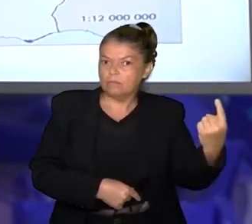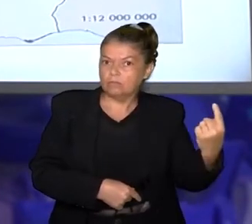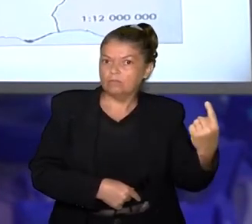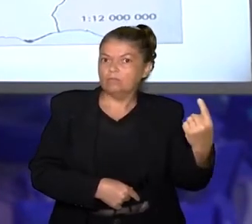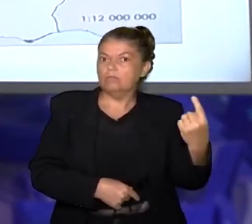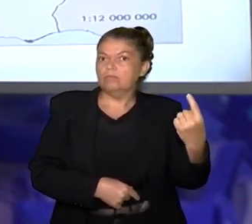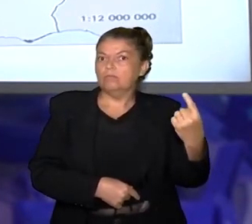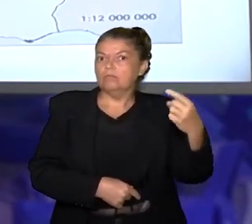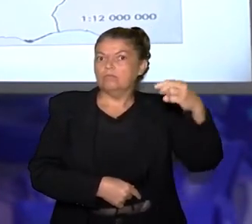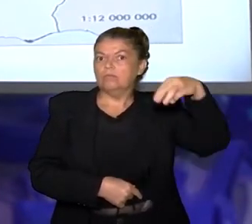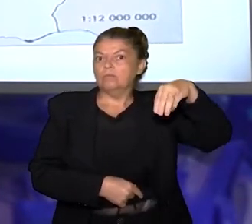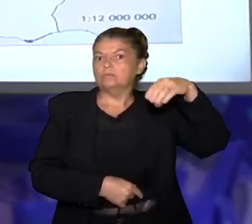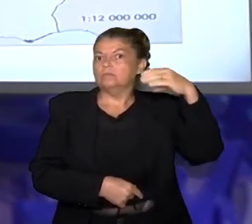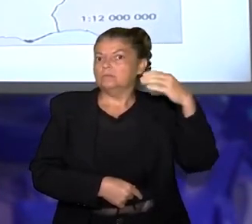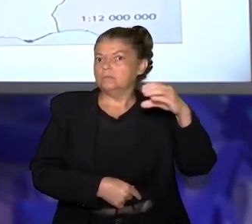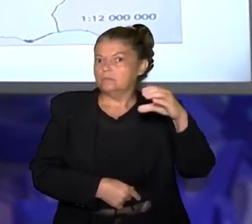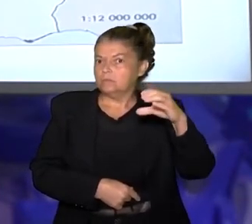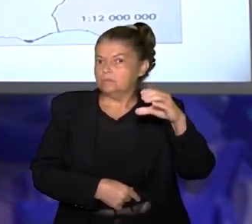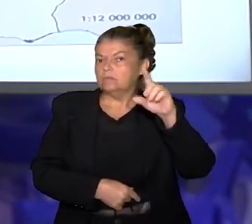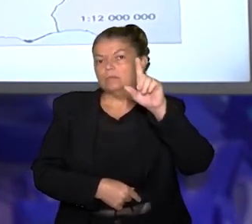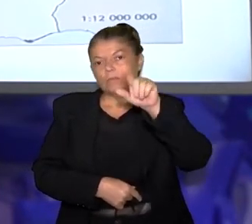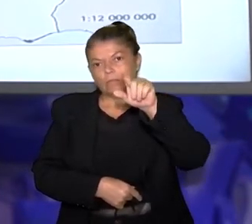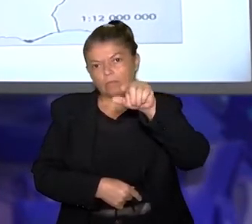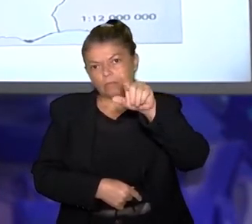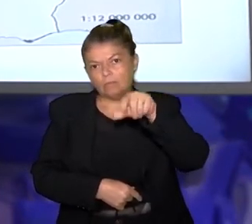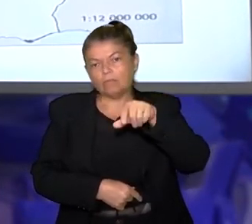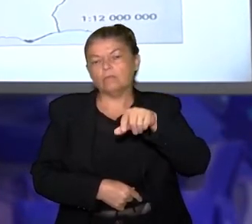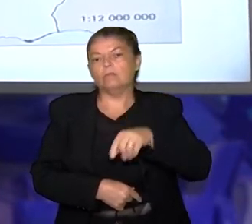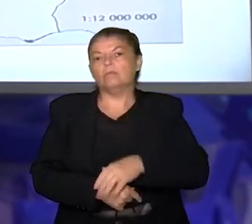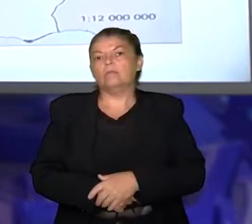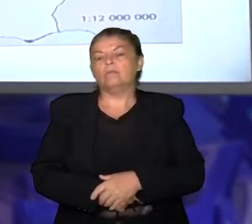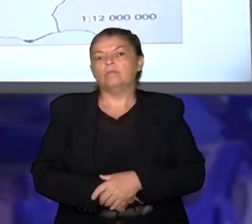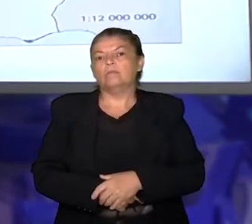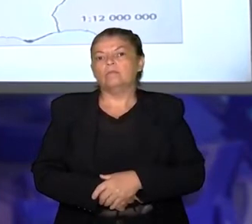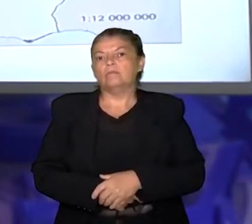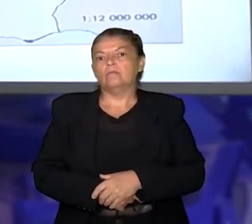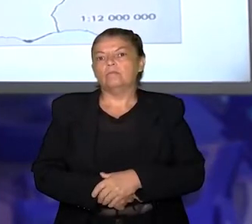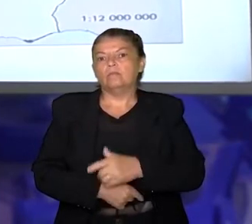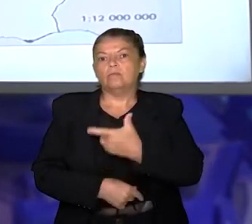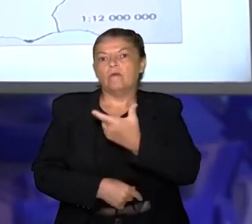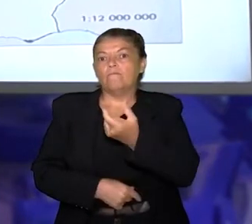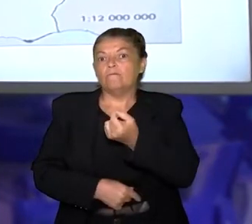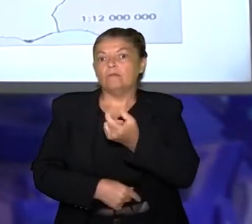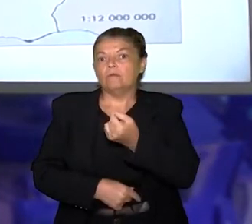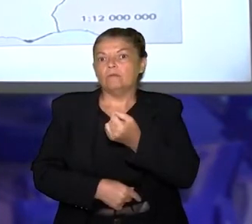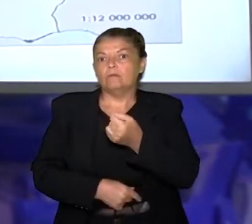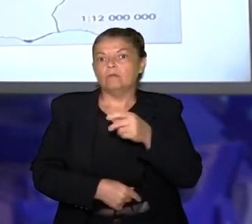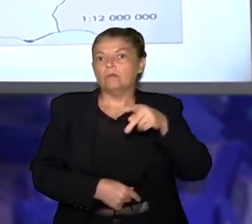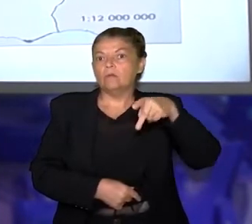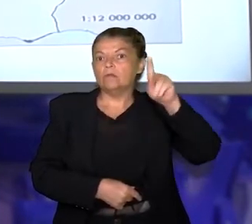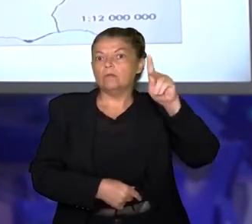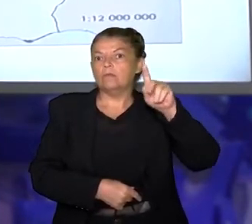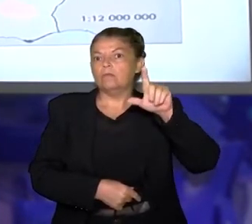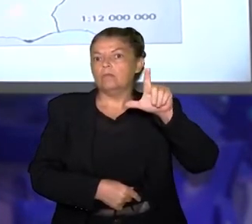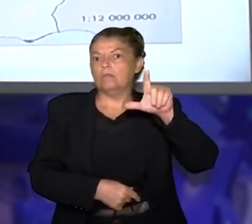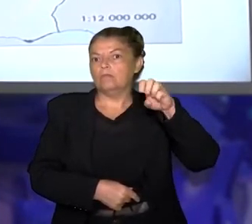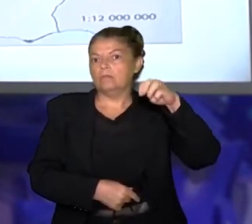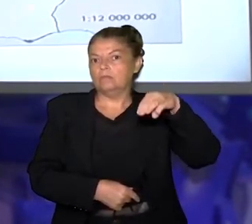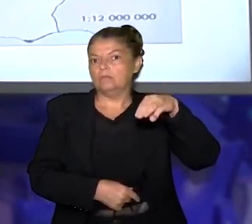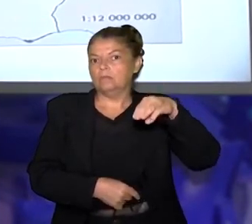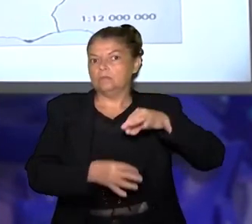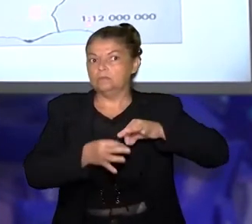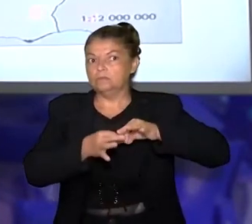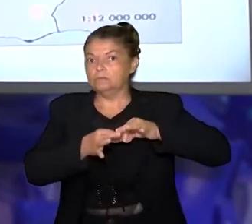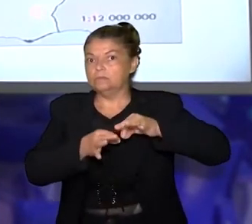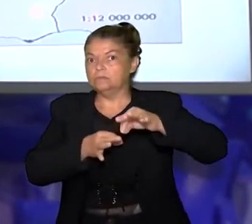centímetro nessa escala de projeção equivale a 20 quilômetros. Ou seja, essa